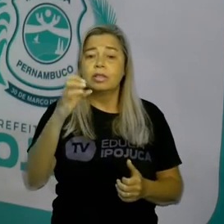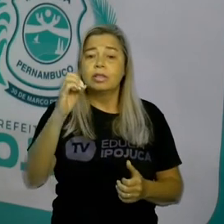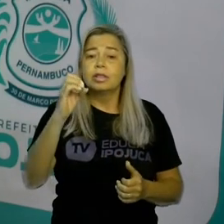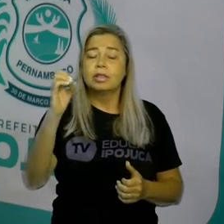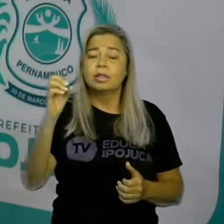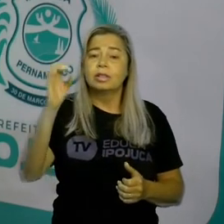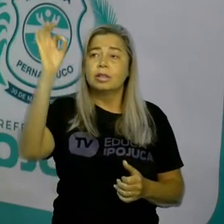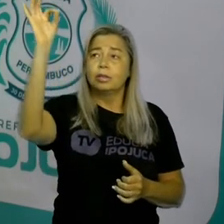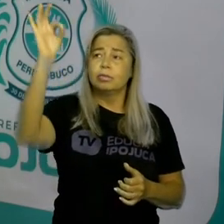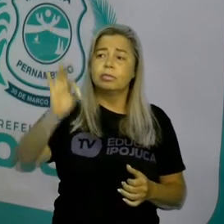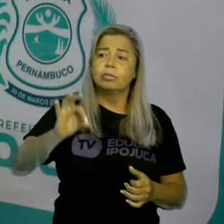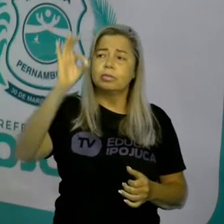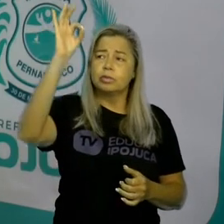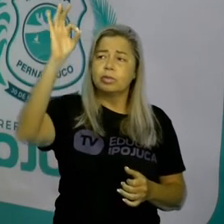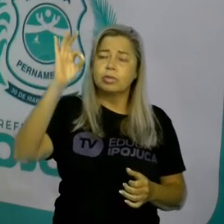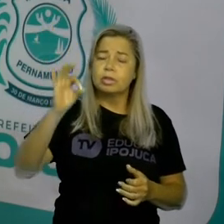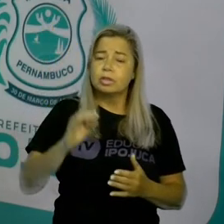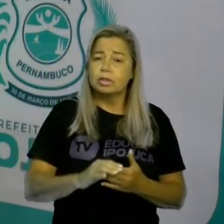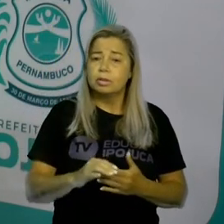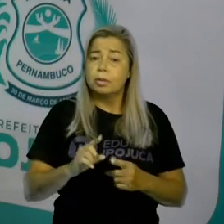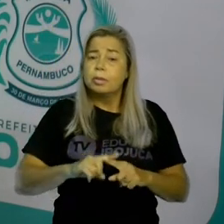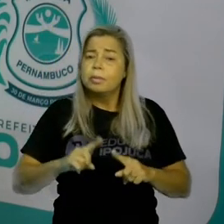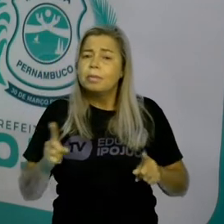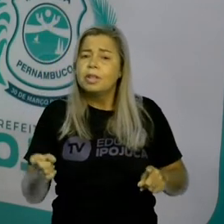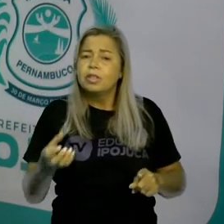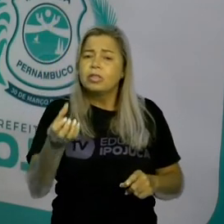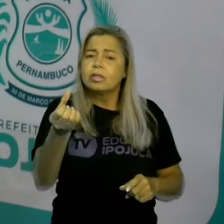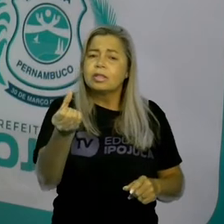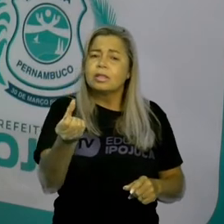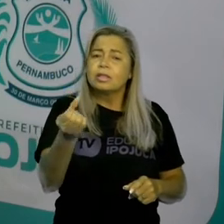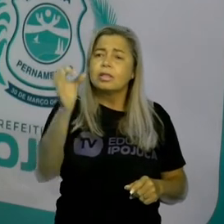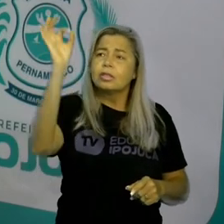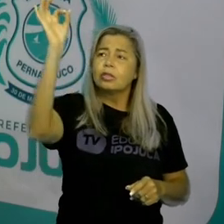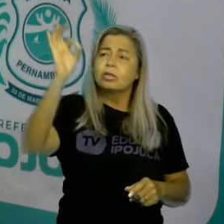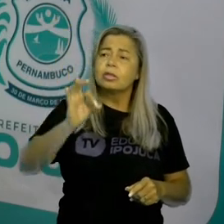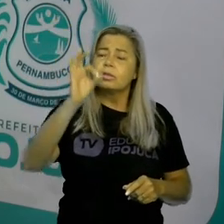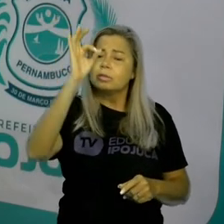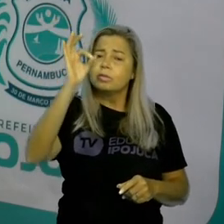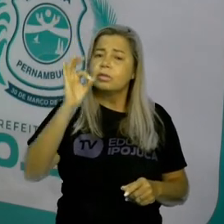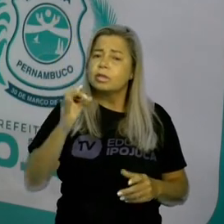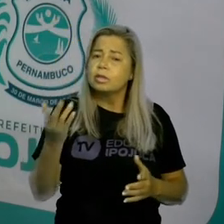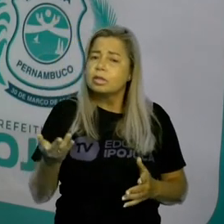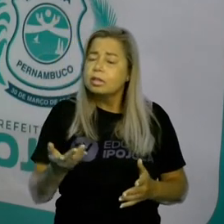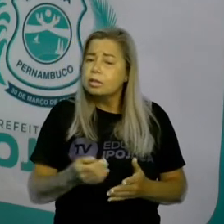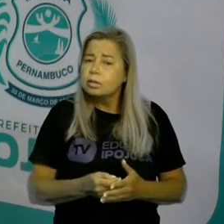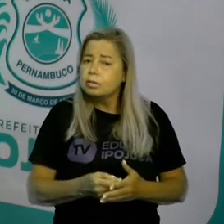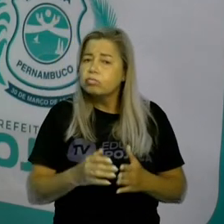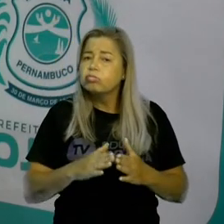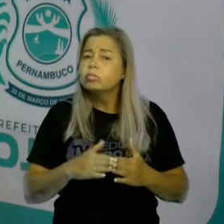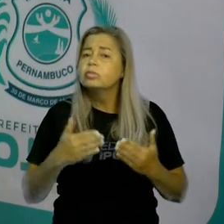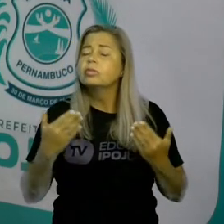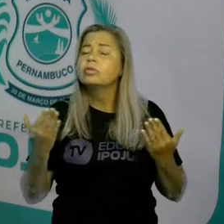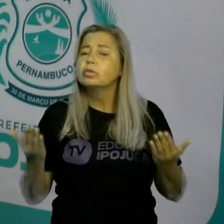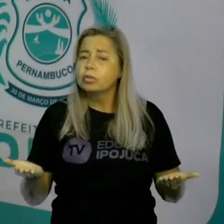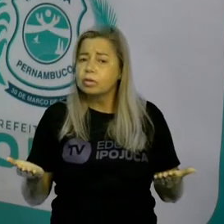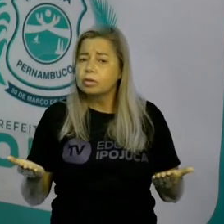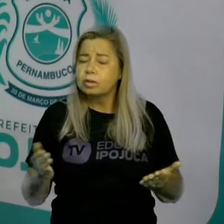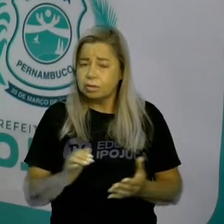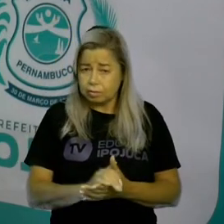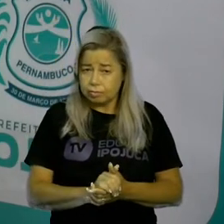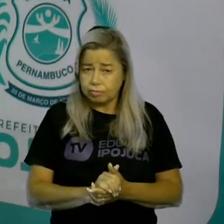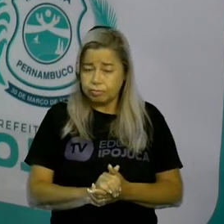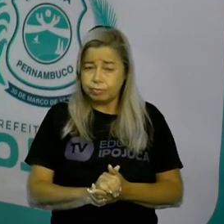6% corresponde a que valor dos R$ 14.000,00? Se você não sabe, você vai